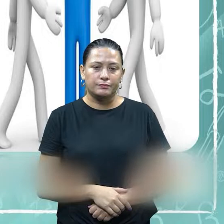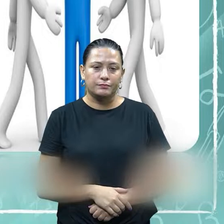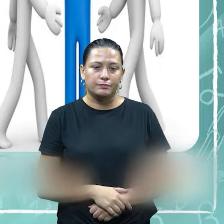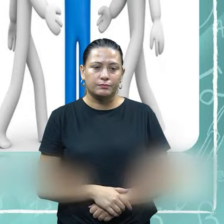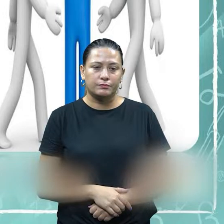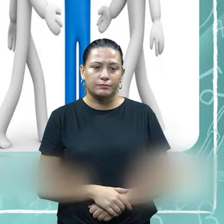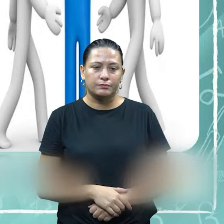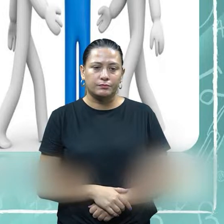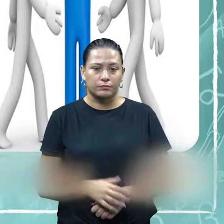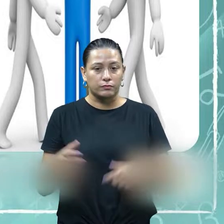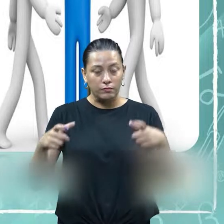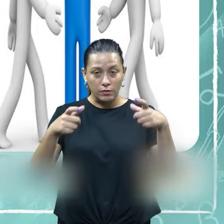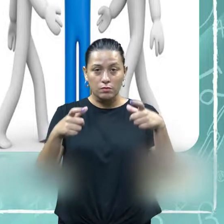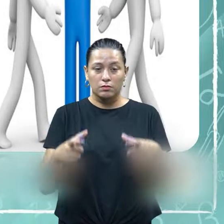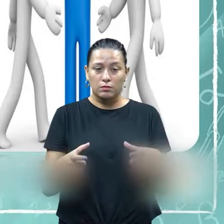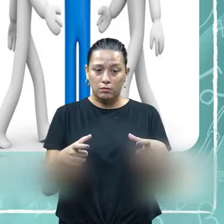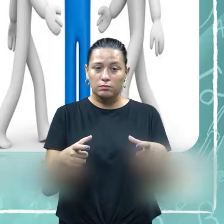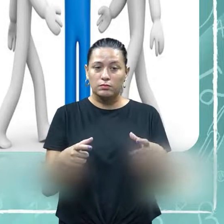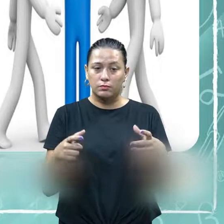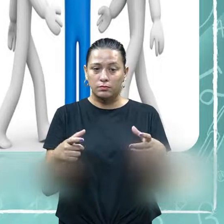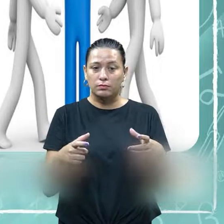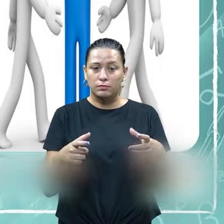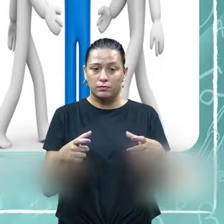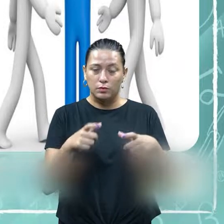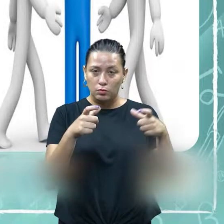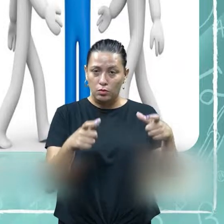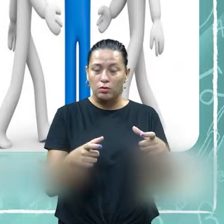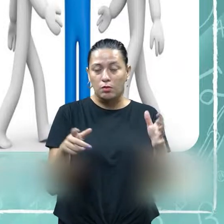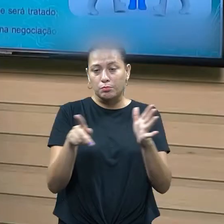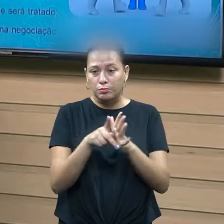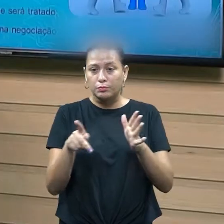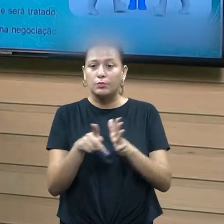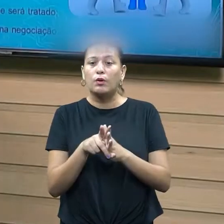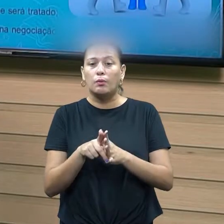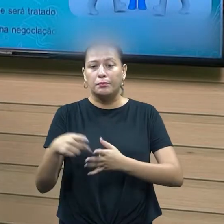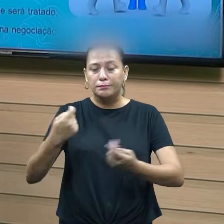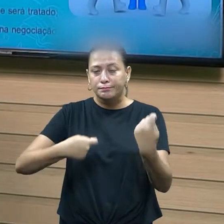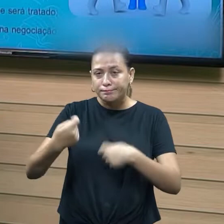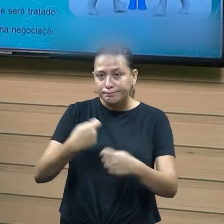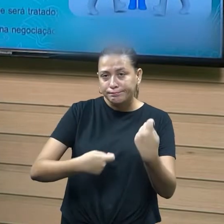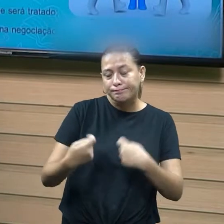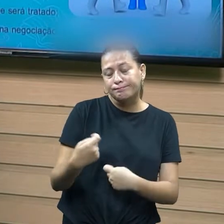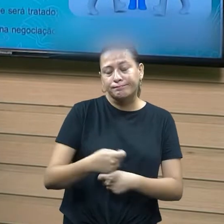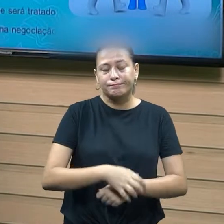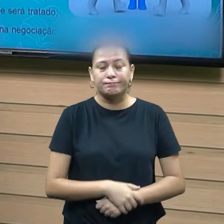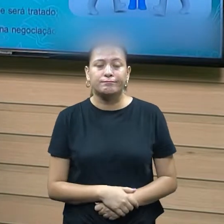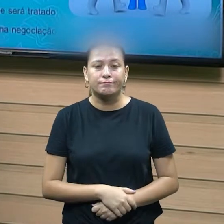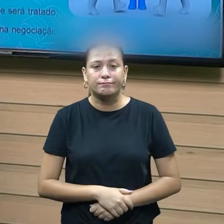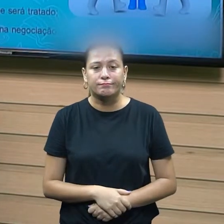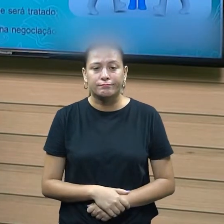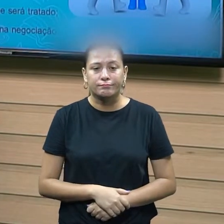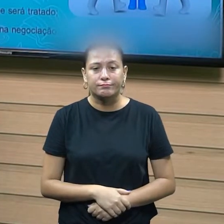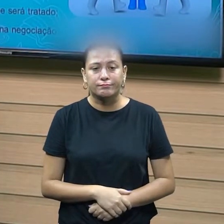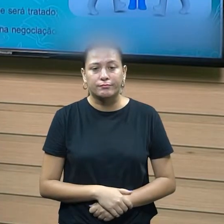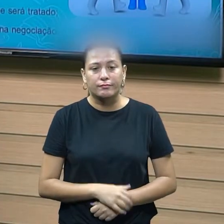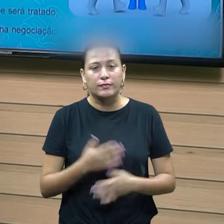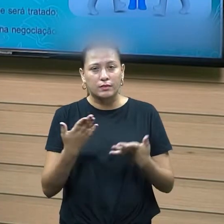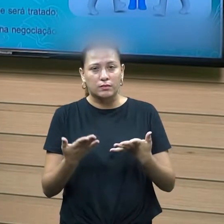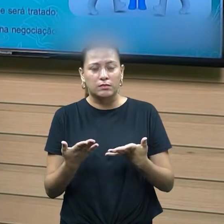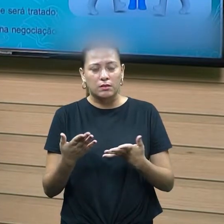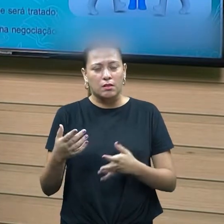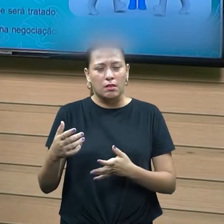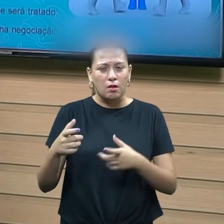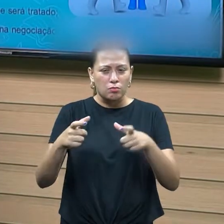considerar o ambiente, o local, para um processo de negociar. Então, essa questão do